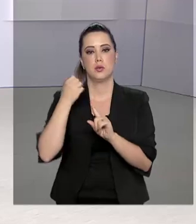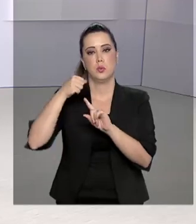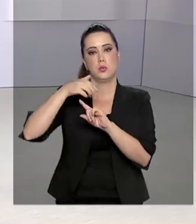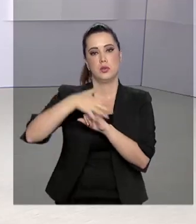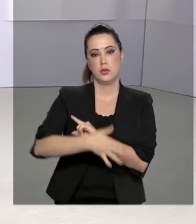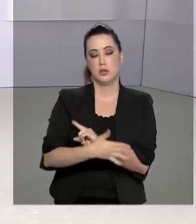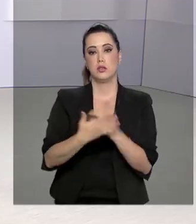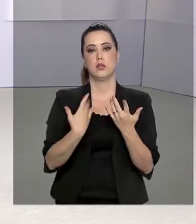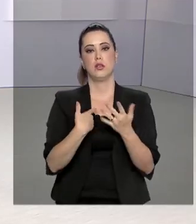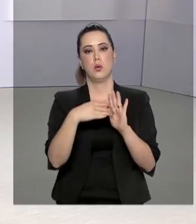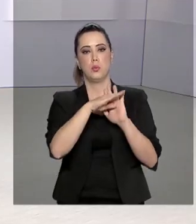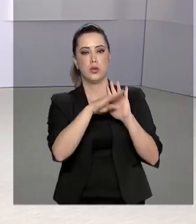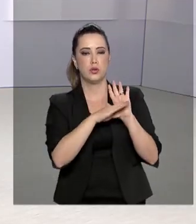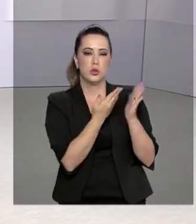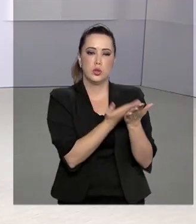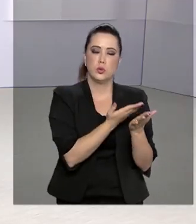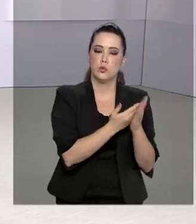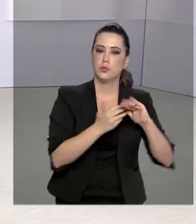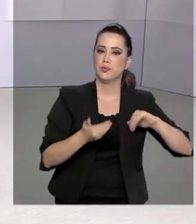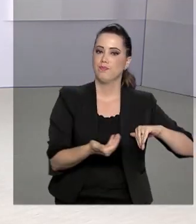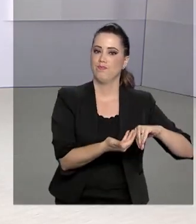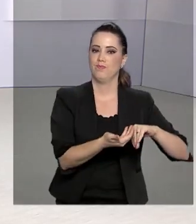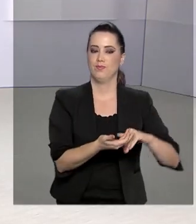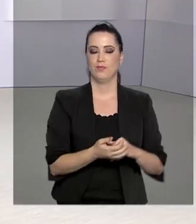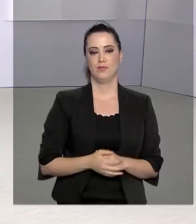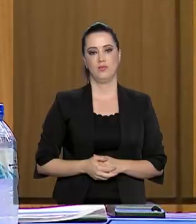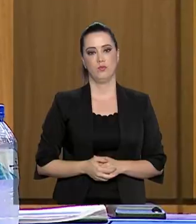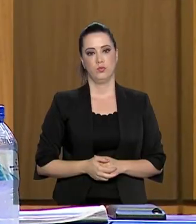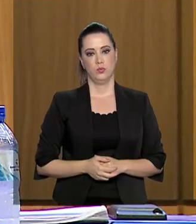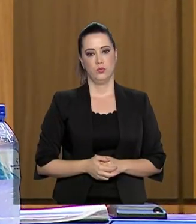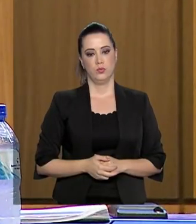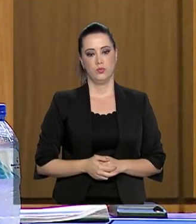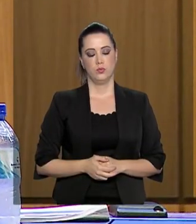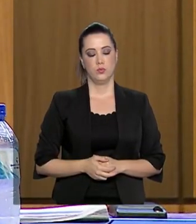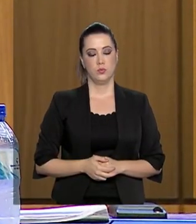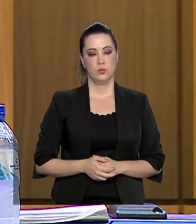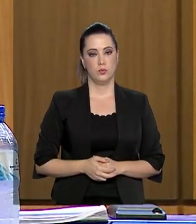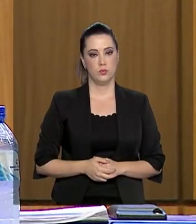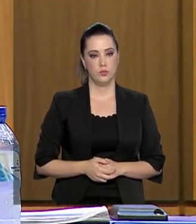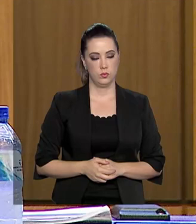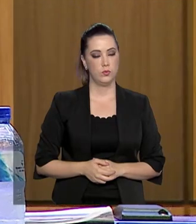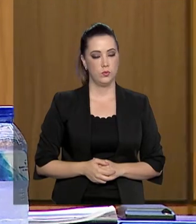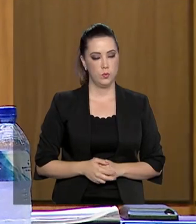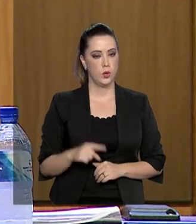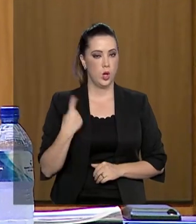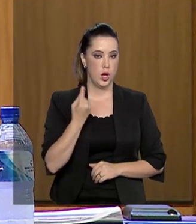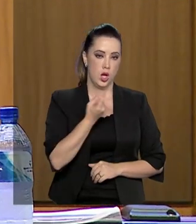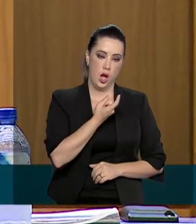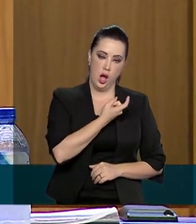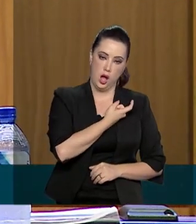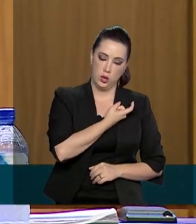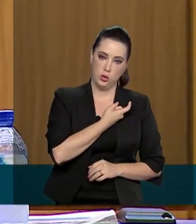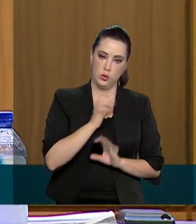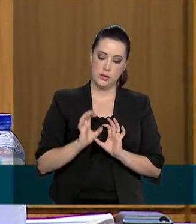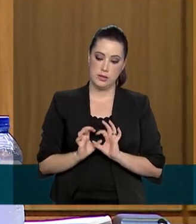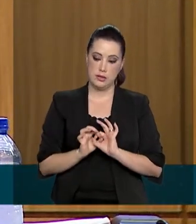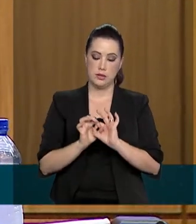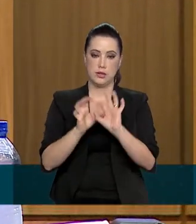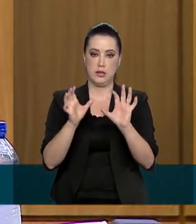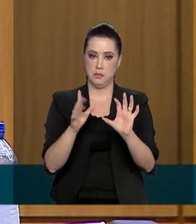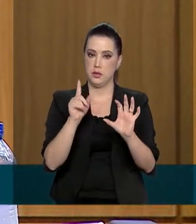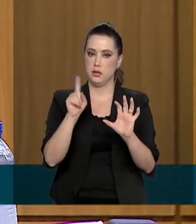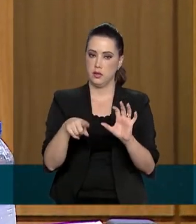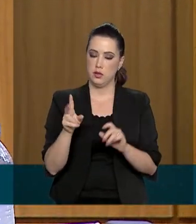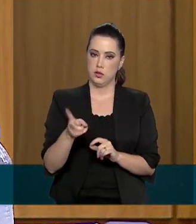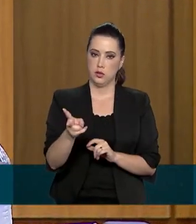O projeto está sendo analisado no Congresso Nacional. Em relação à autonomia, eu acho que é sempre